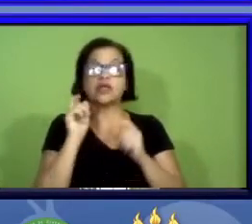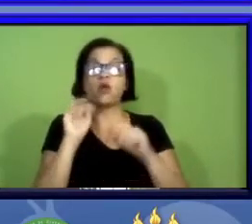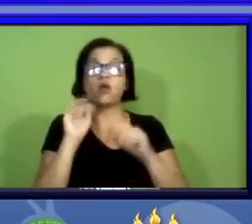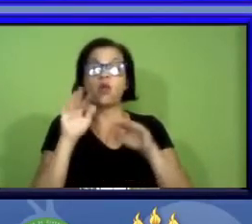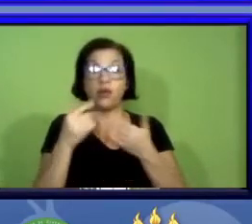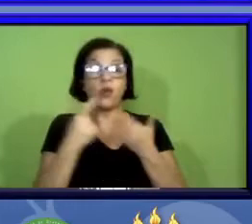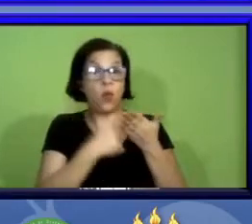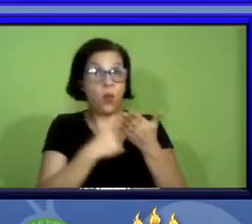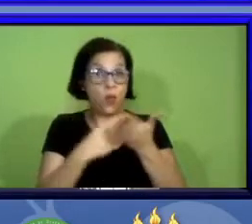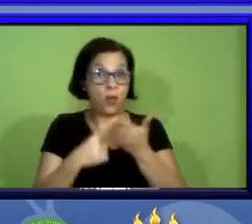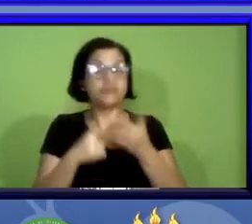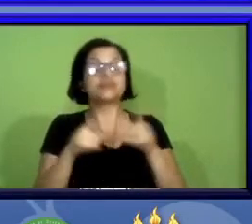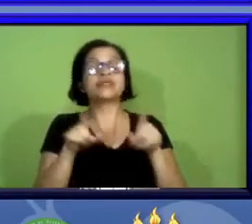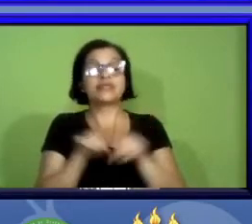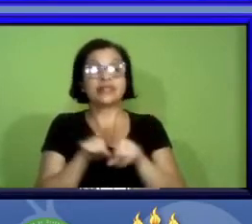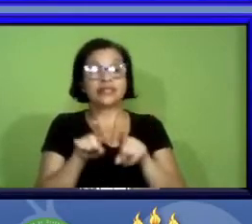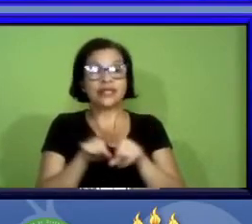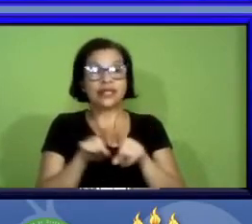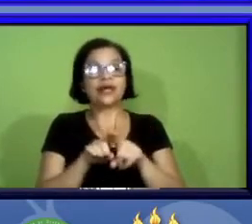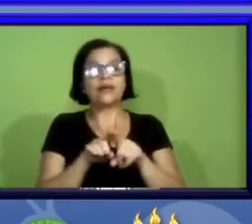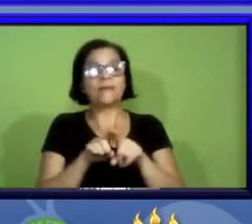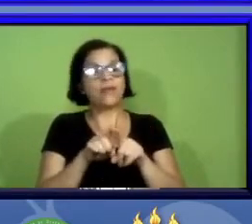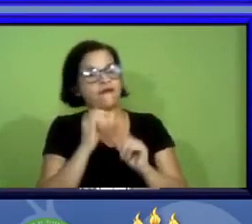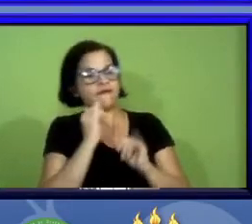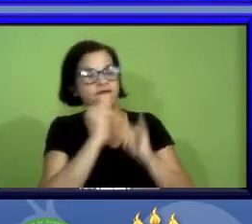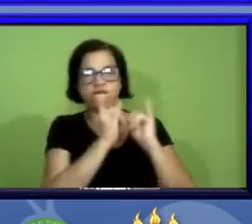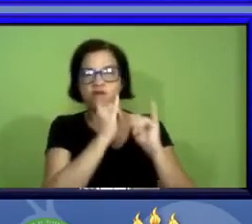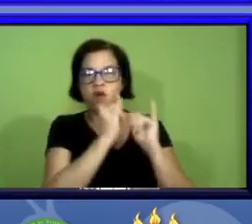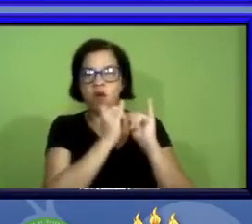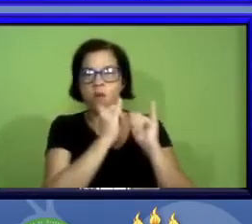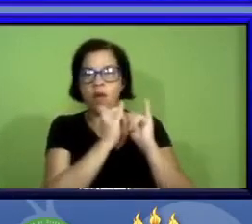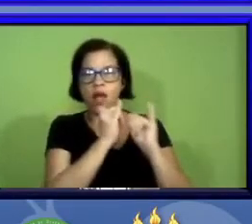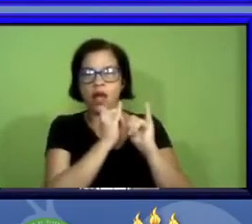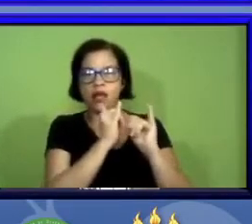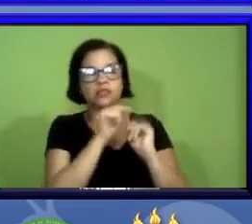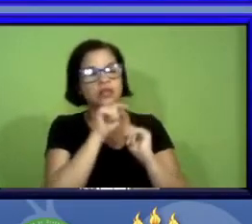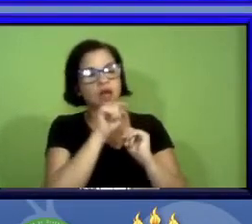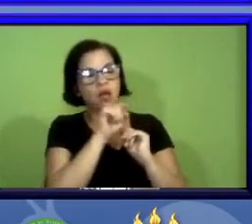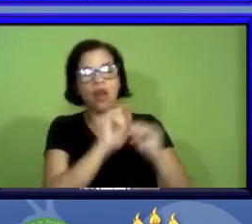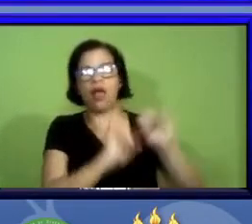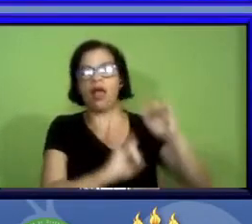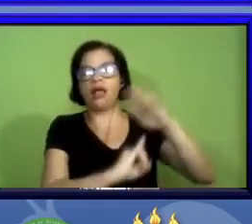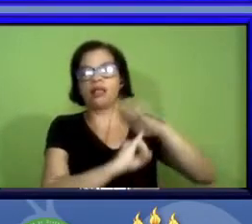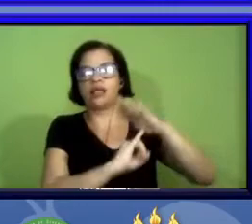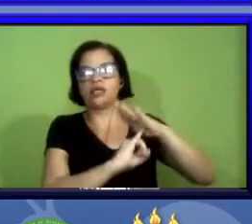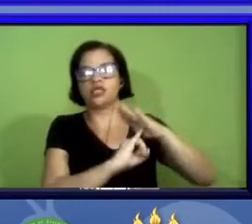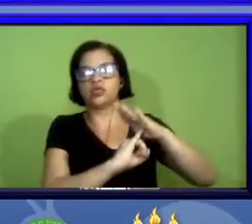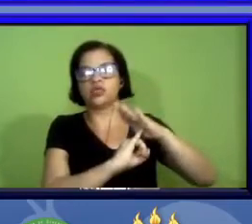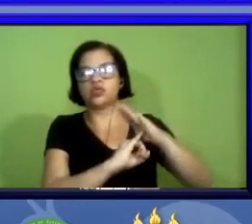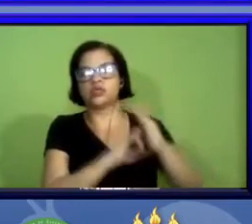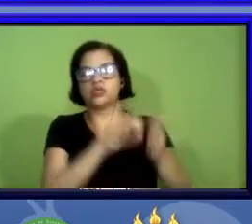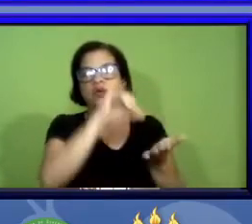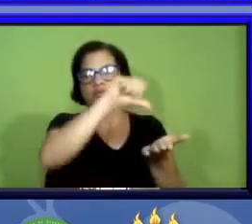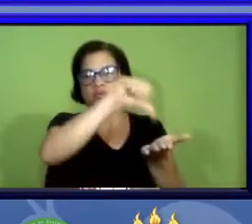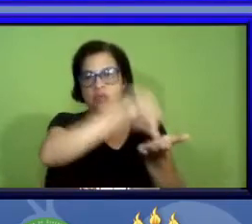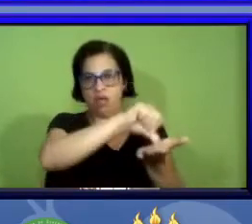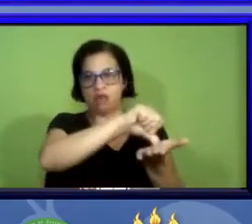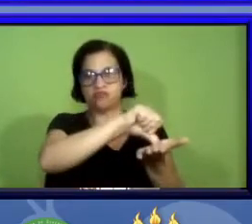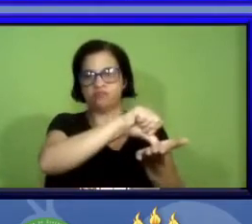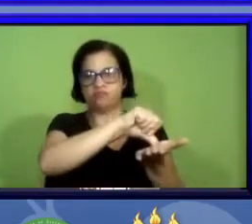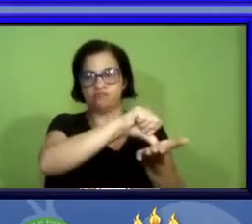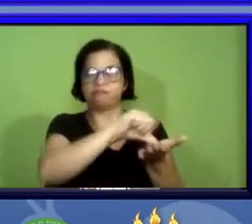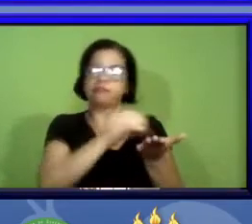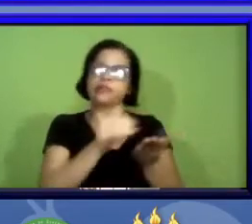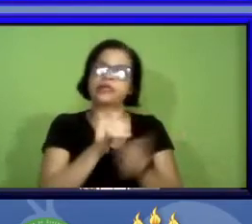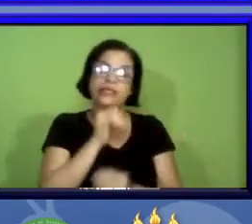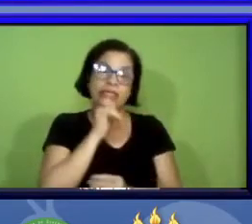de também deixar essas informações na instituição sede então por